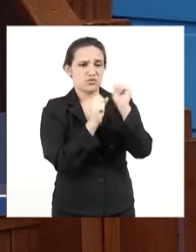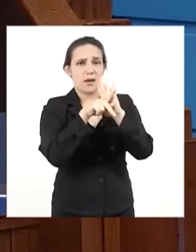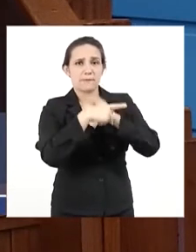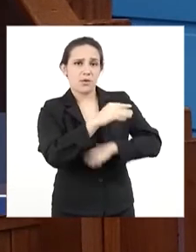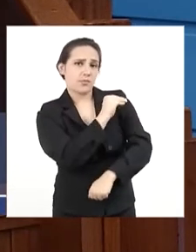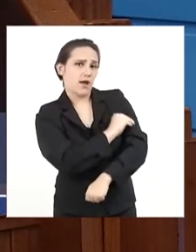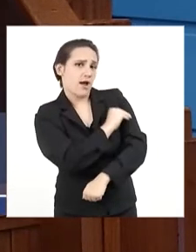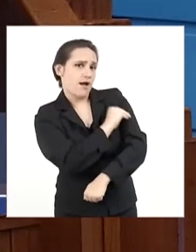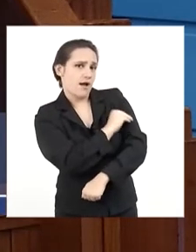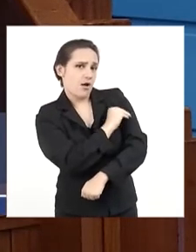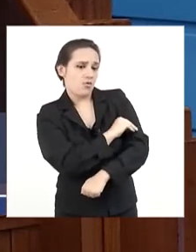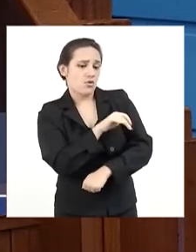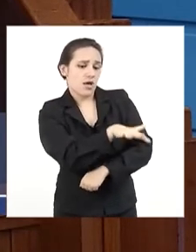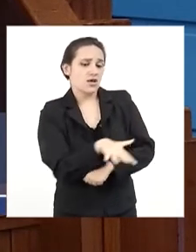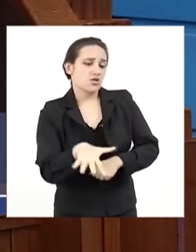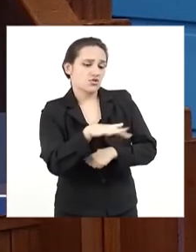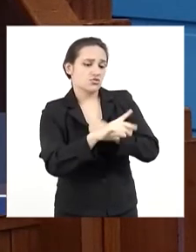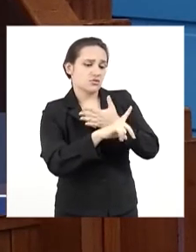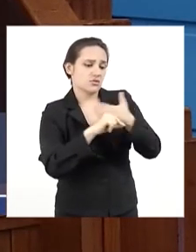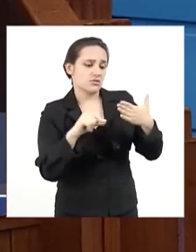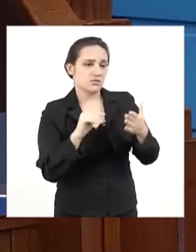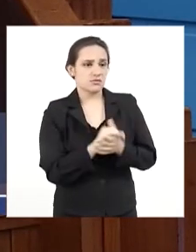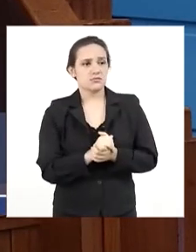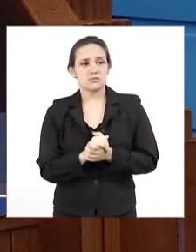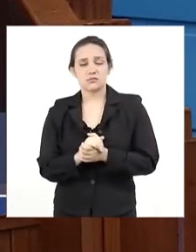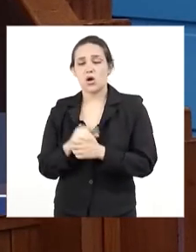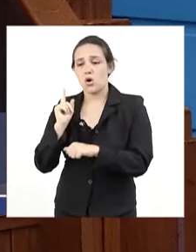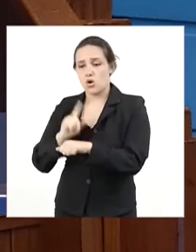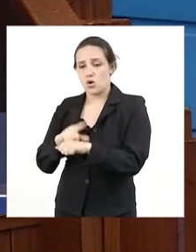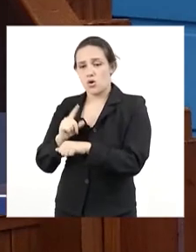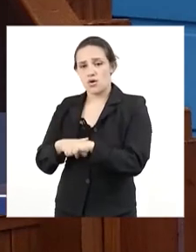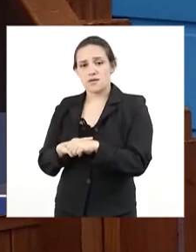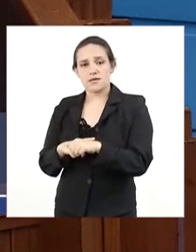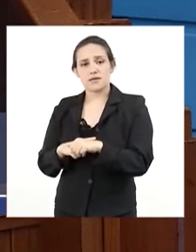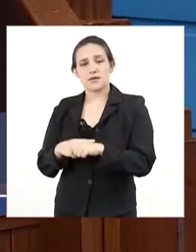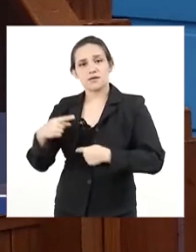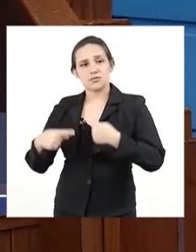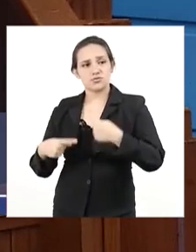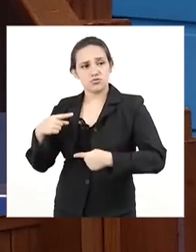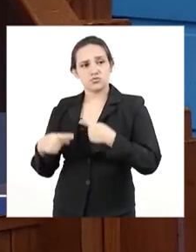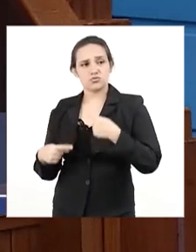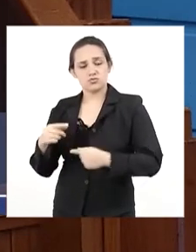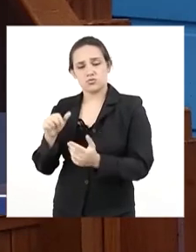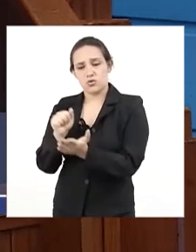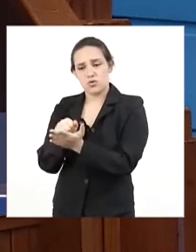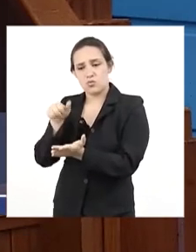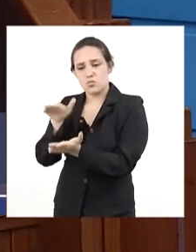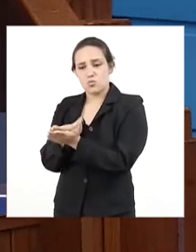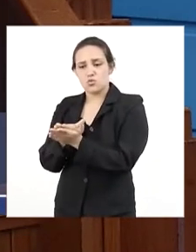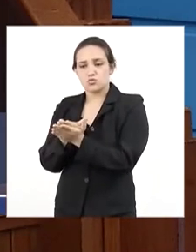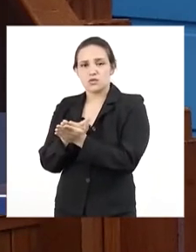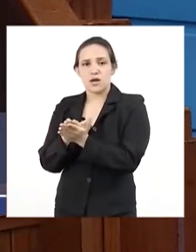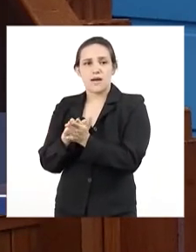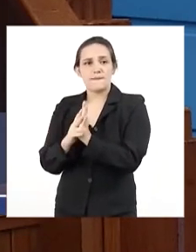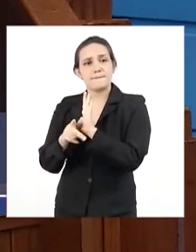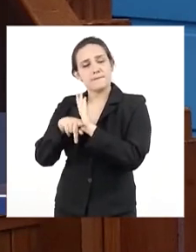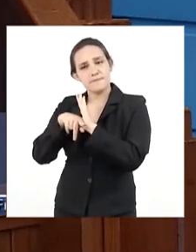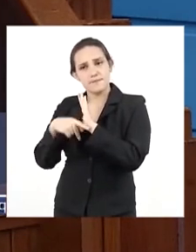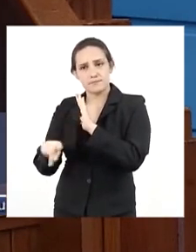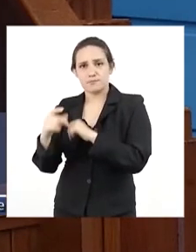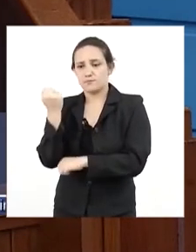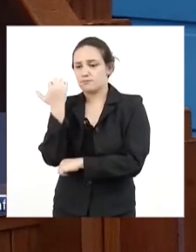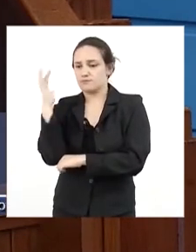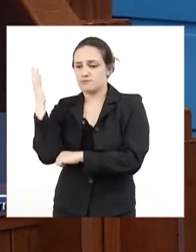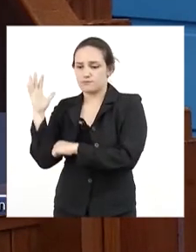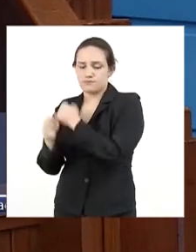enquanto se discute que uma multa ambiental, o valor é menor do que a multa do pescador transportar um peixe fora